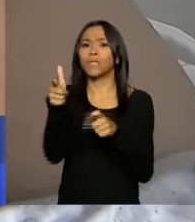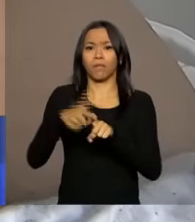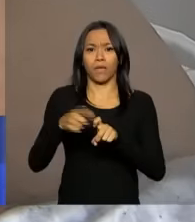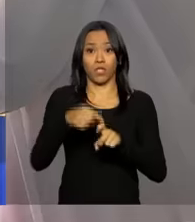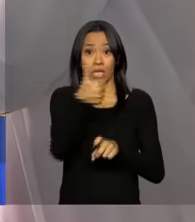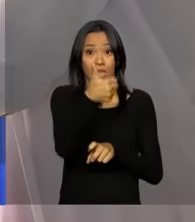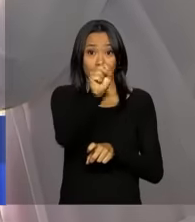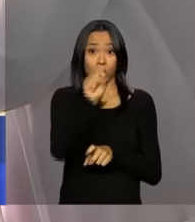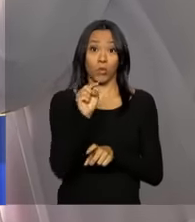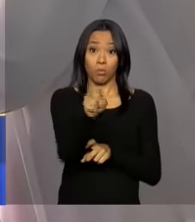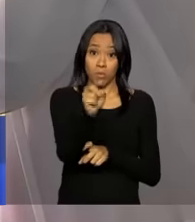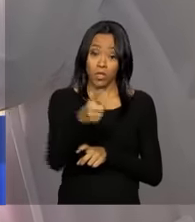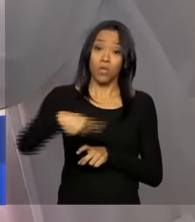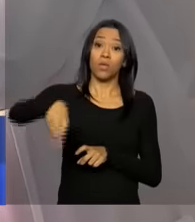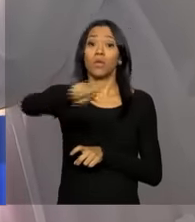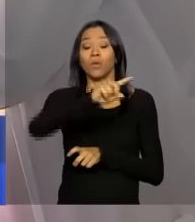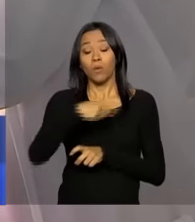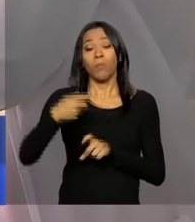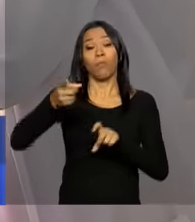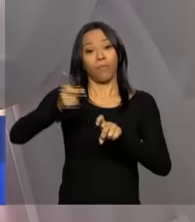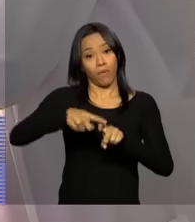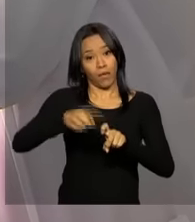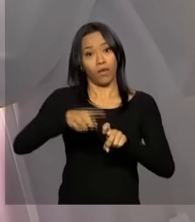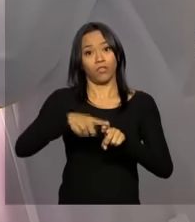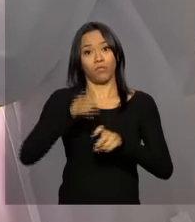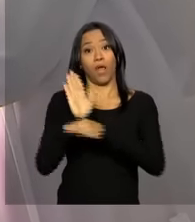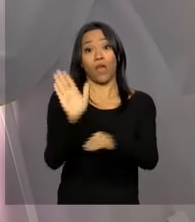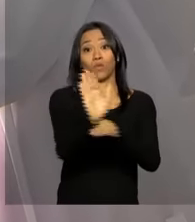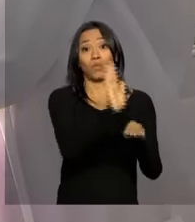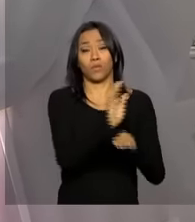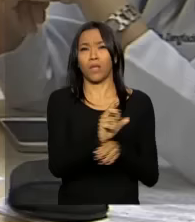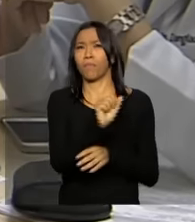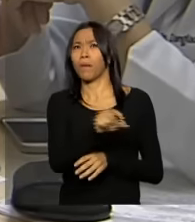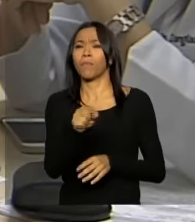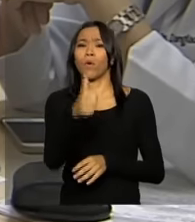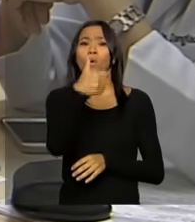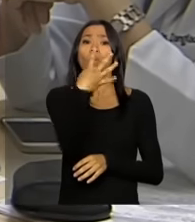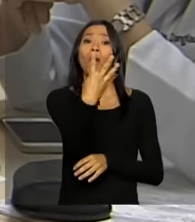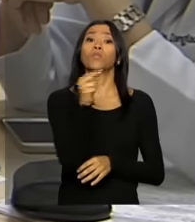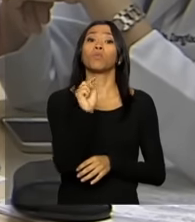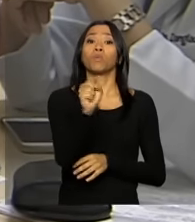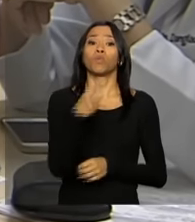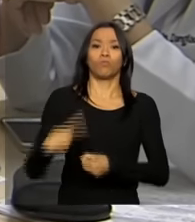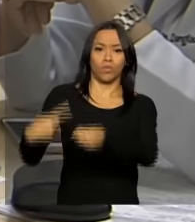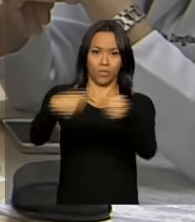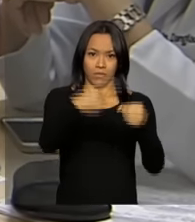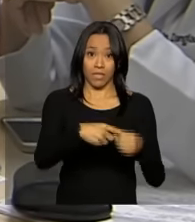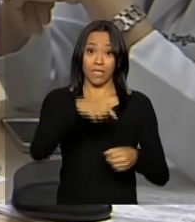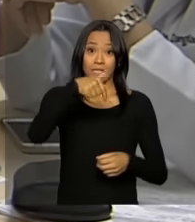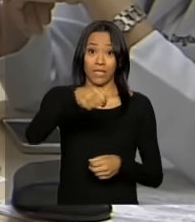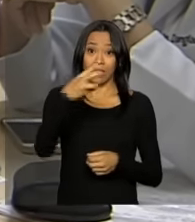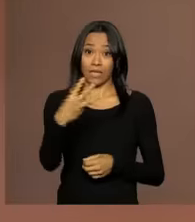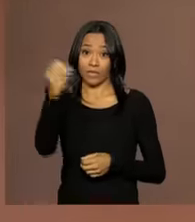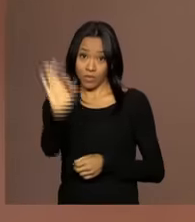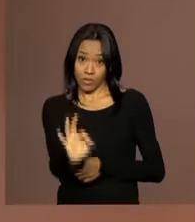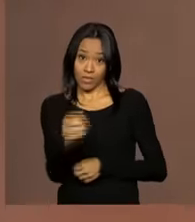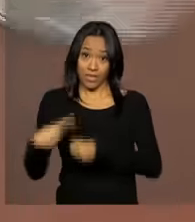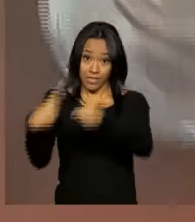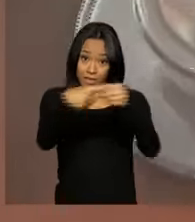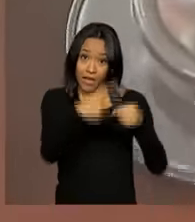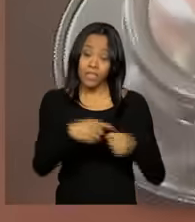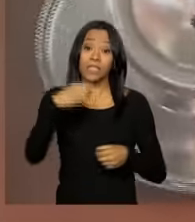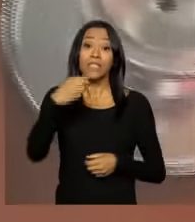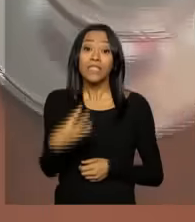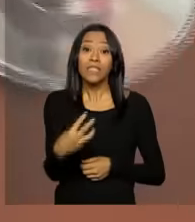mil médicos que atuam na atenção básica de mais de 4 mil municípios, 73% das cidades brasileiras e